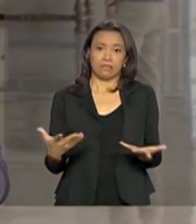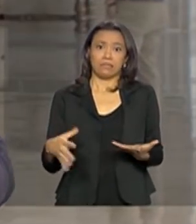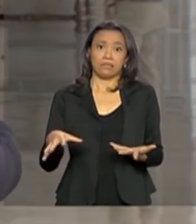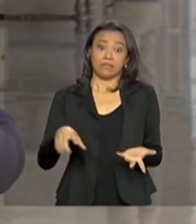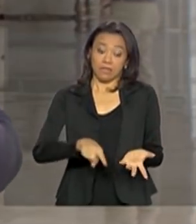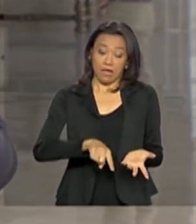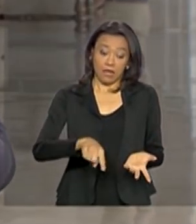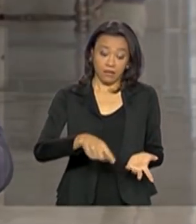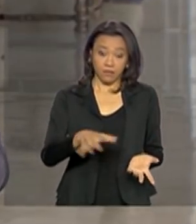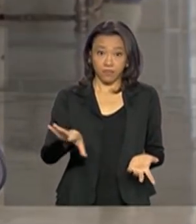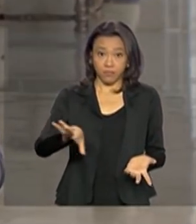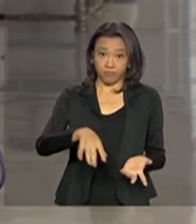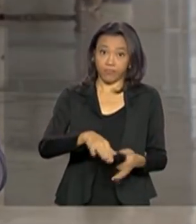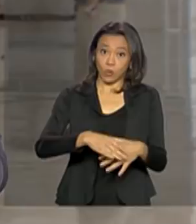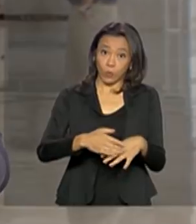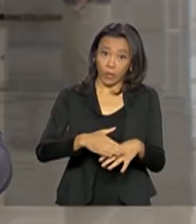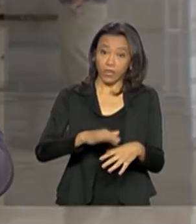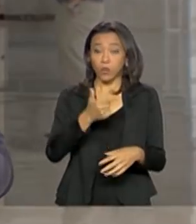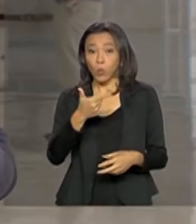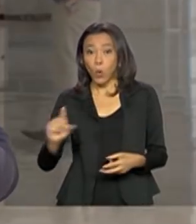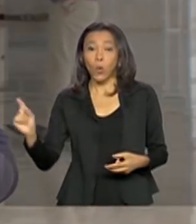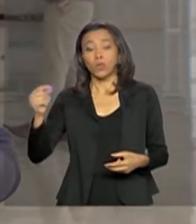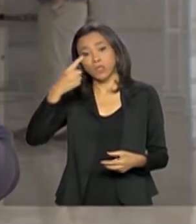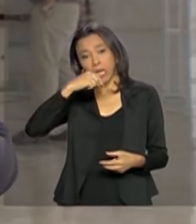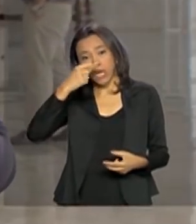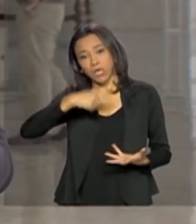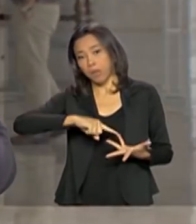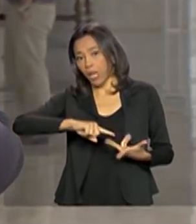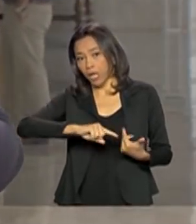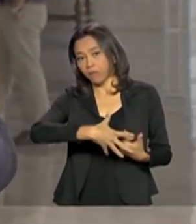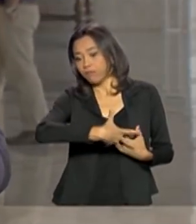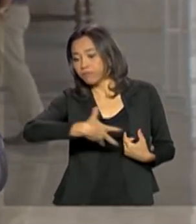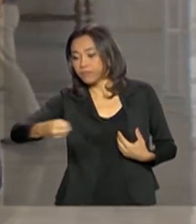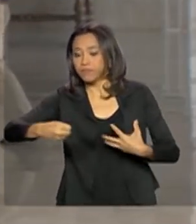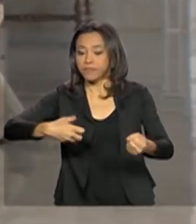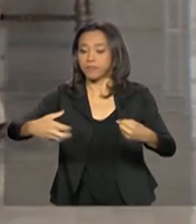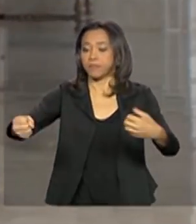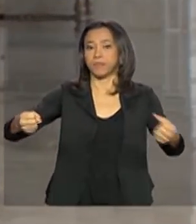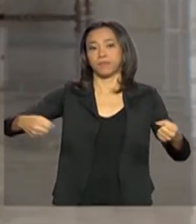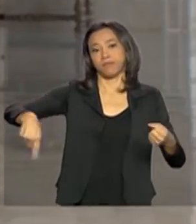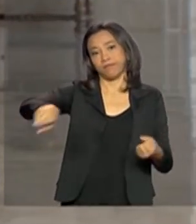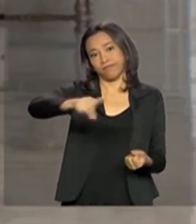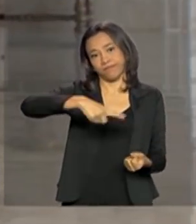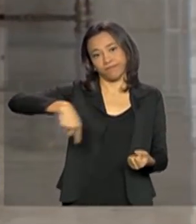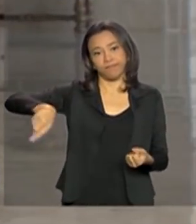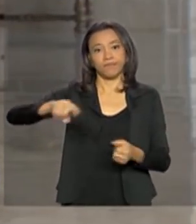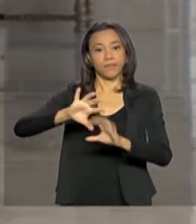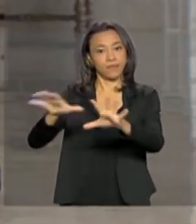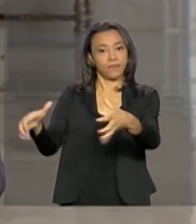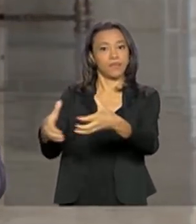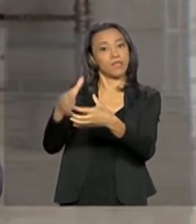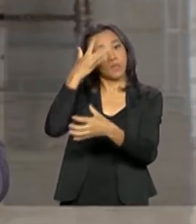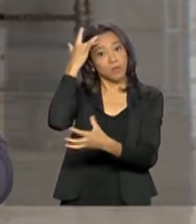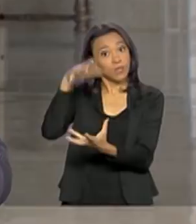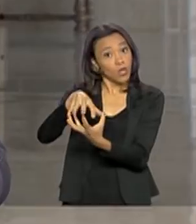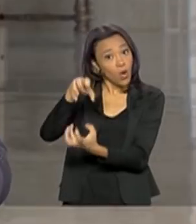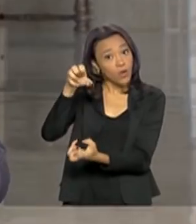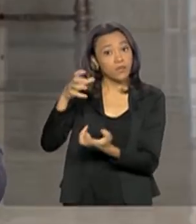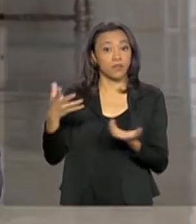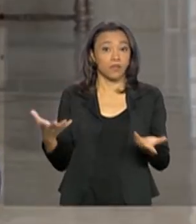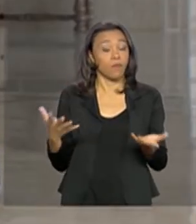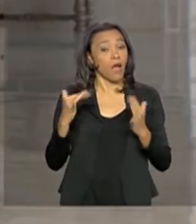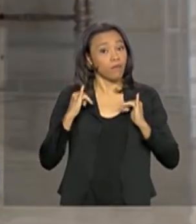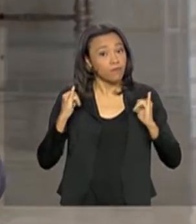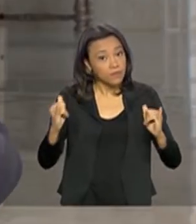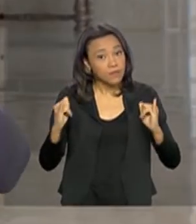-19 ou outra doença respiratória, gripe, enfim, outra doença que afete o sistema imunológico dos idosos. Então, fica esse